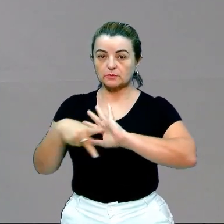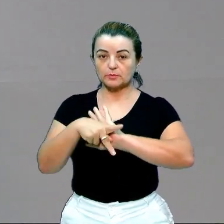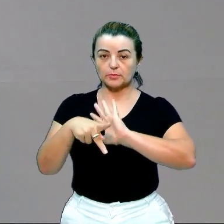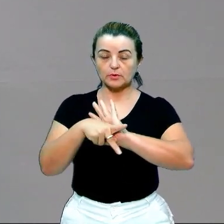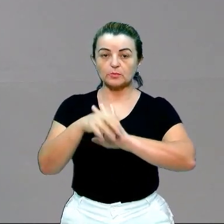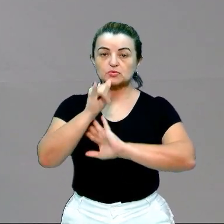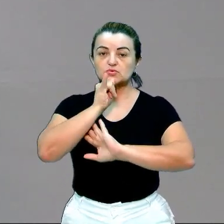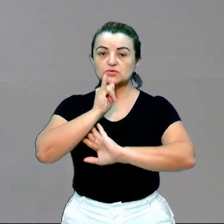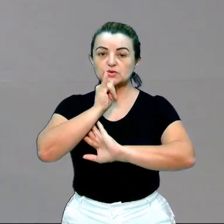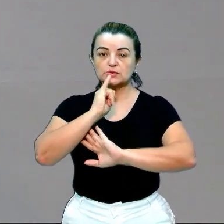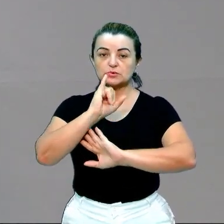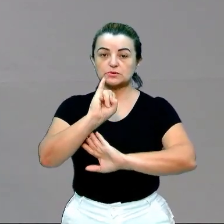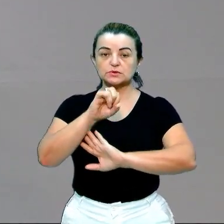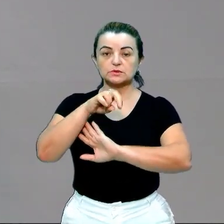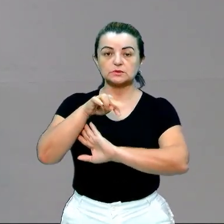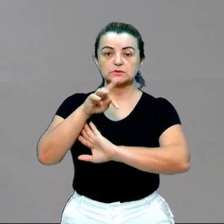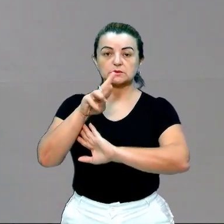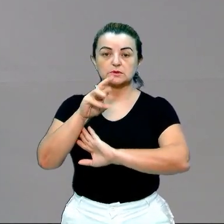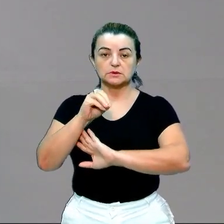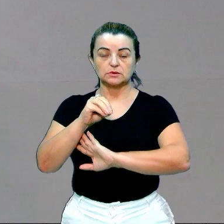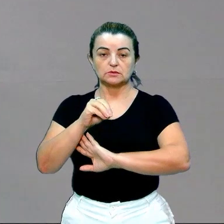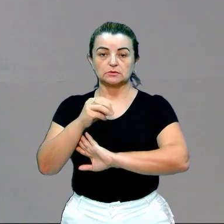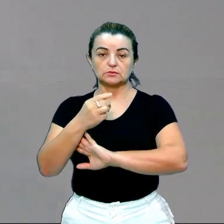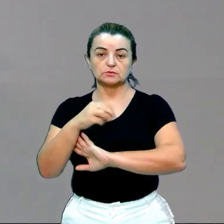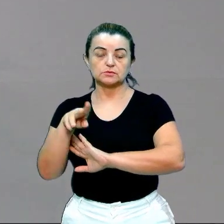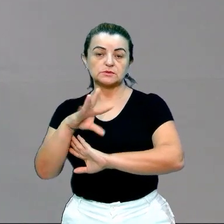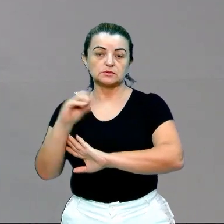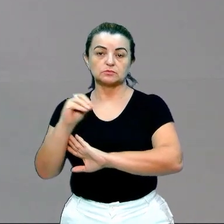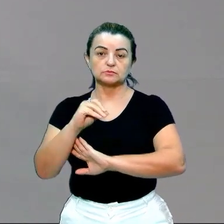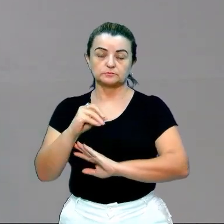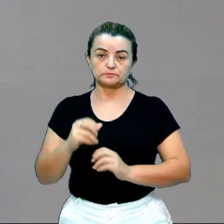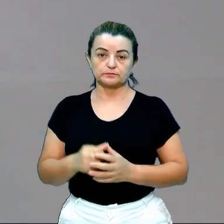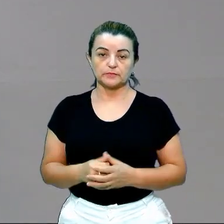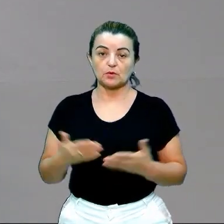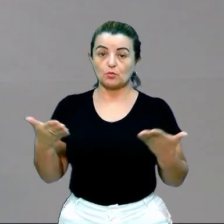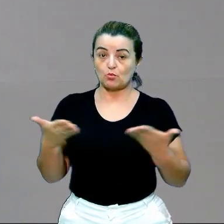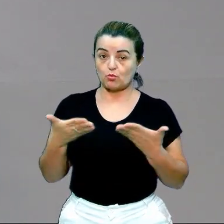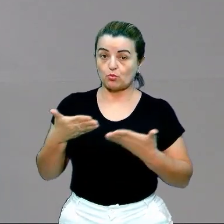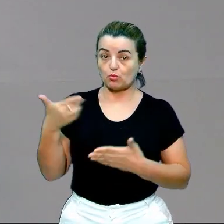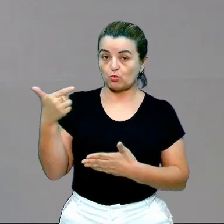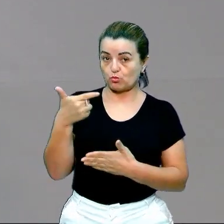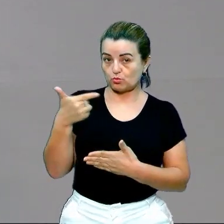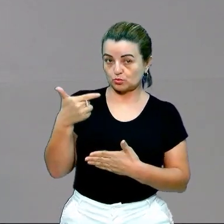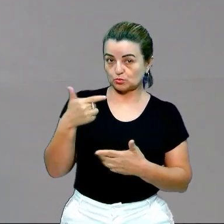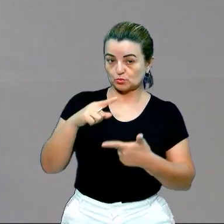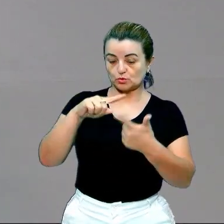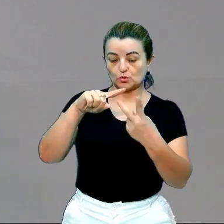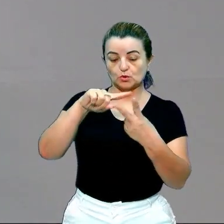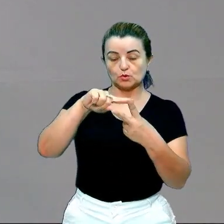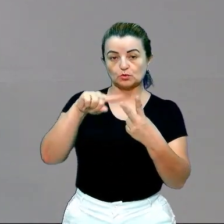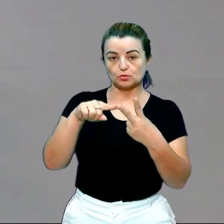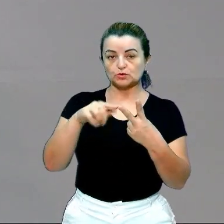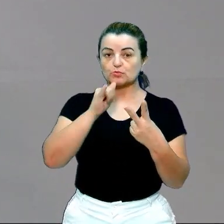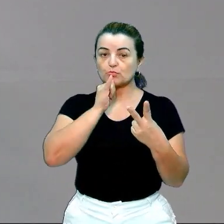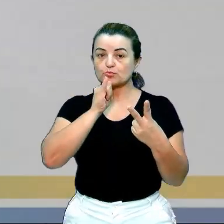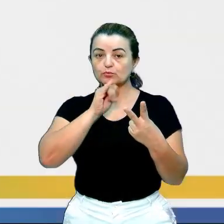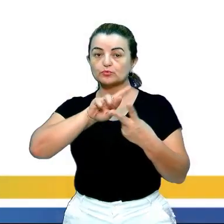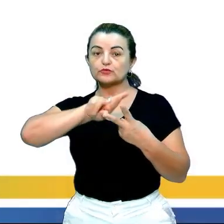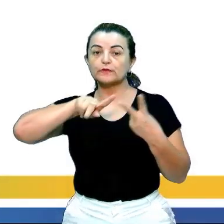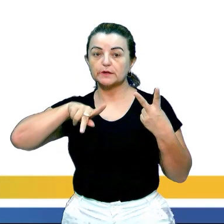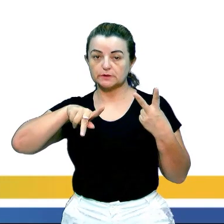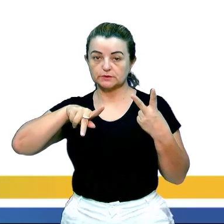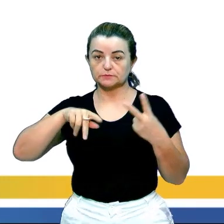tipos de introdução. E aí hoje é a nossa segunda aula e nós trouxemos dois tipos diferentes de introdução, ok?